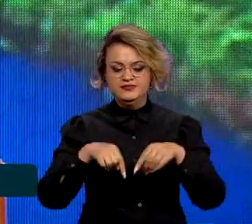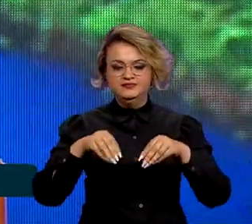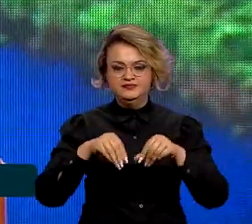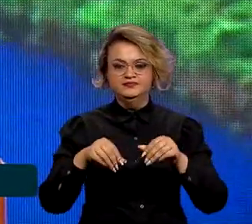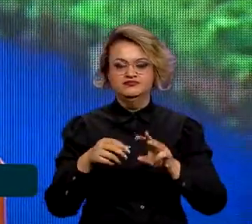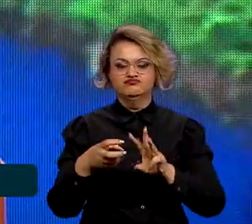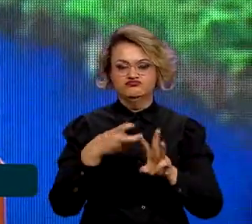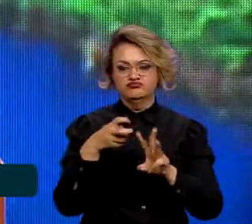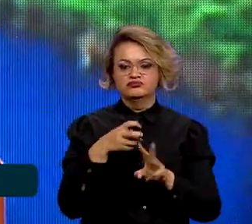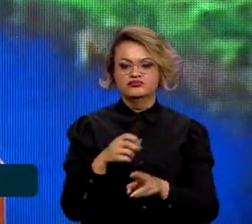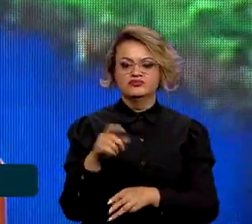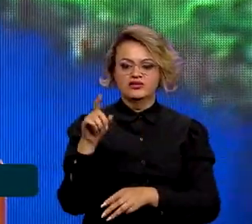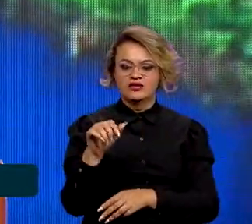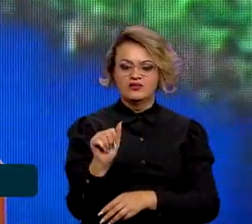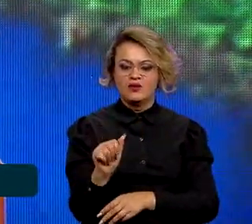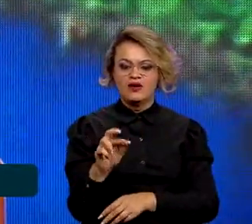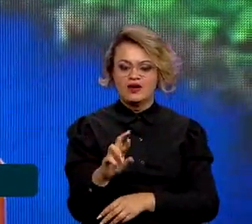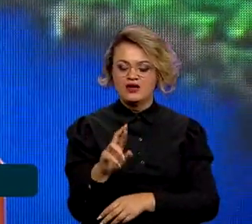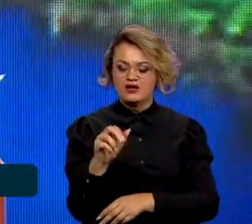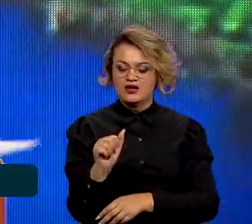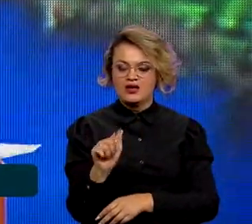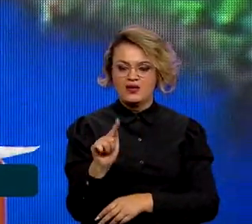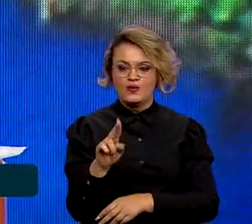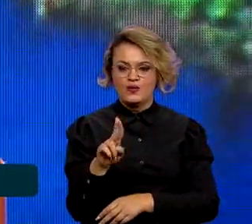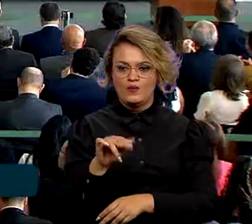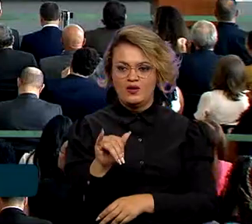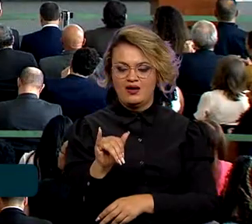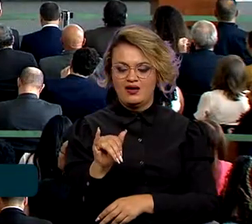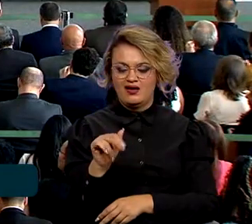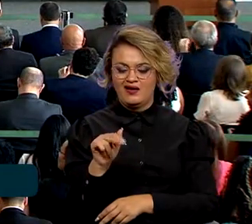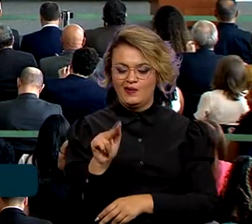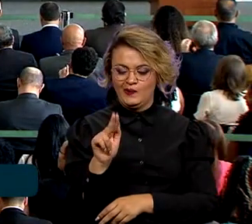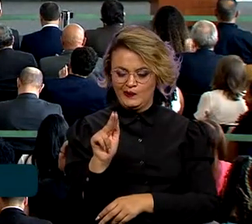indígena Canela do Araguaia, no Mato Grosso.